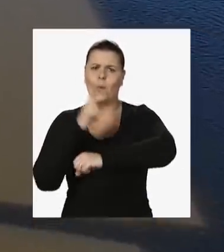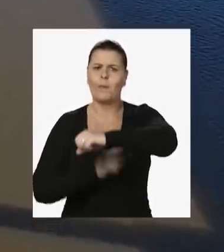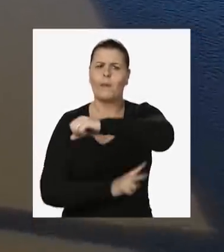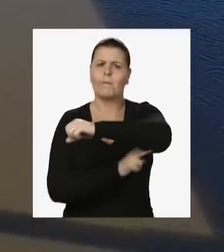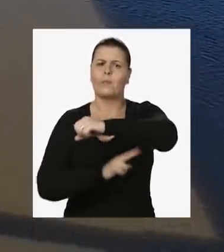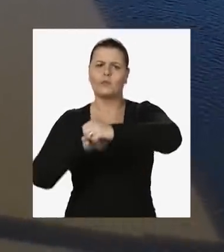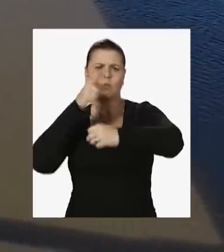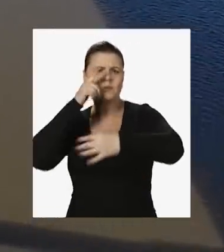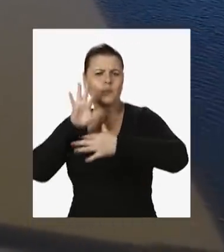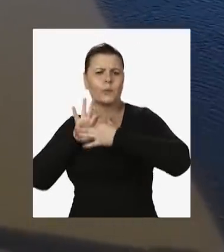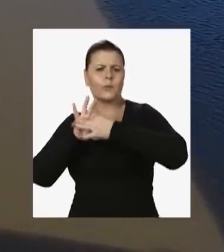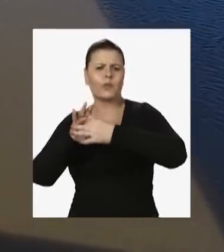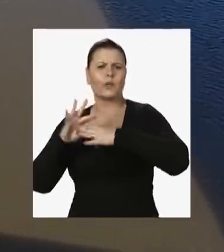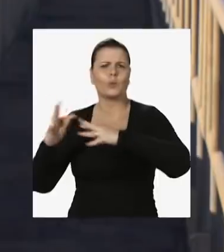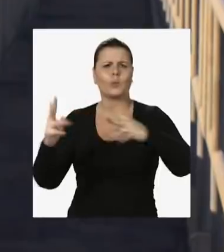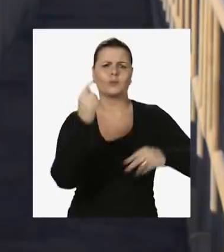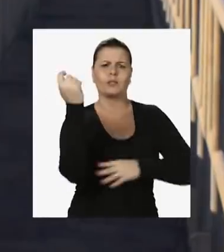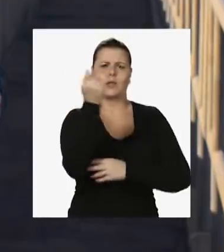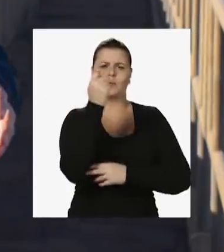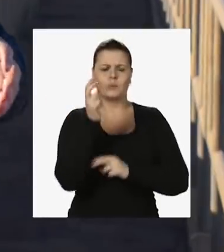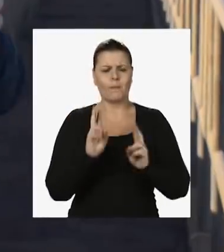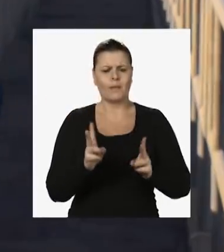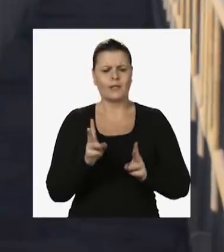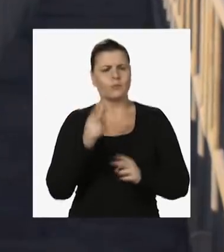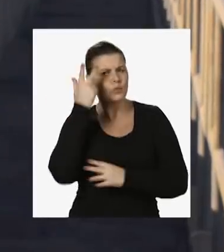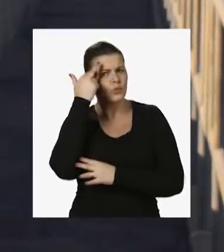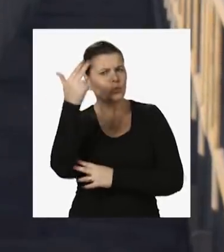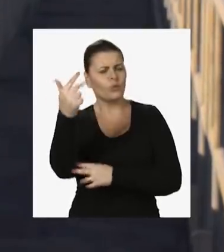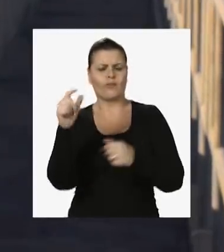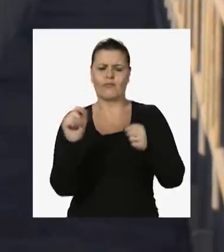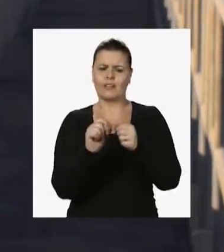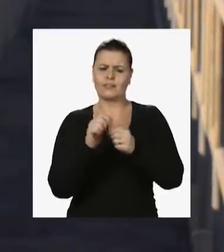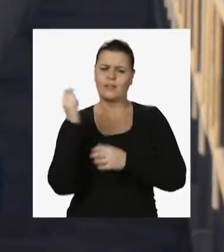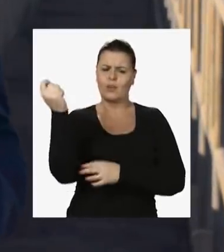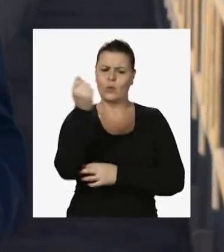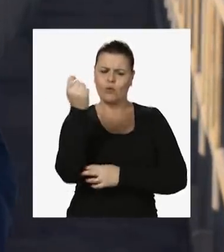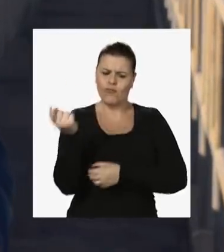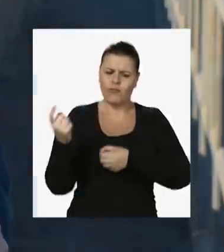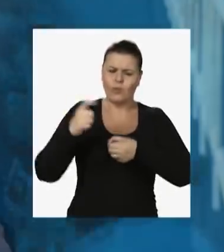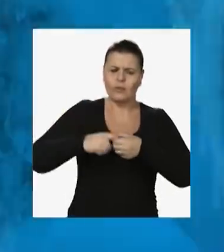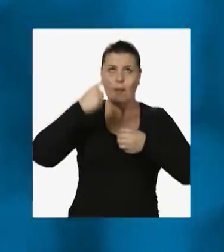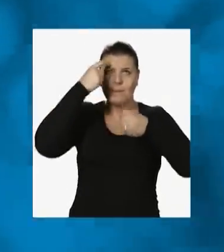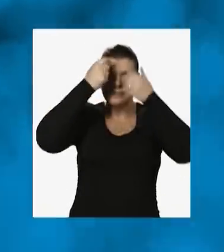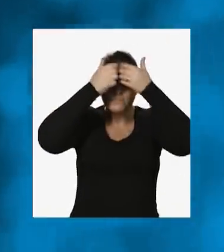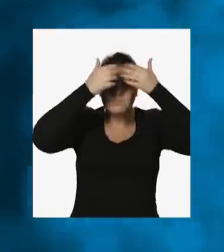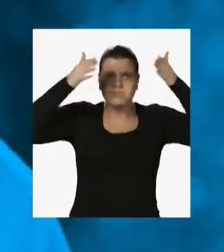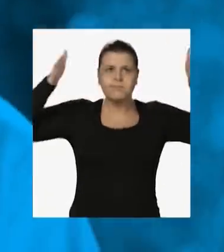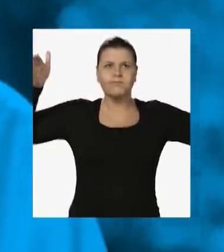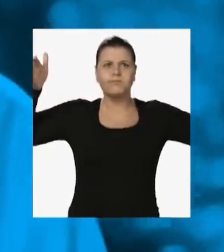unir todos os gaúchos no mesmo sonho. Fazer o Rio Grande voltar a pensar grande.